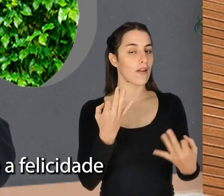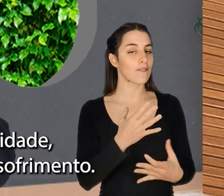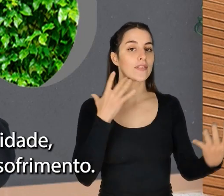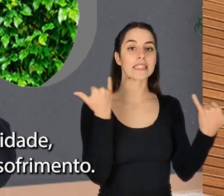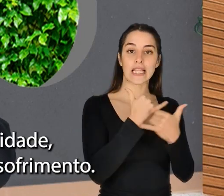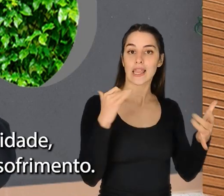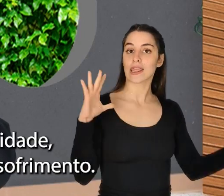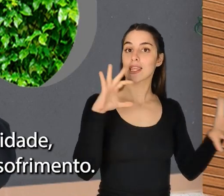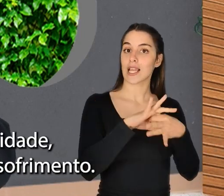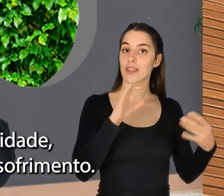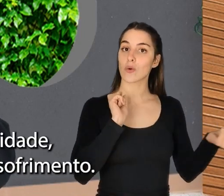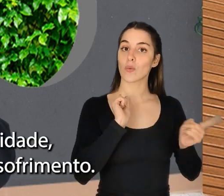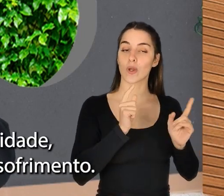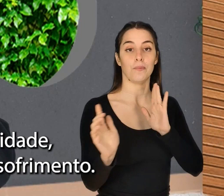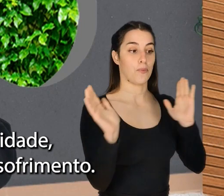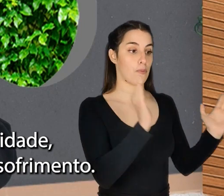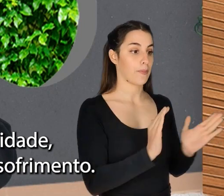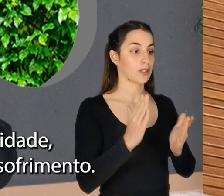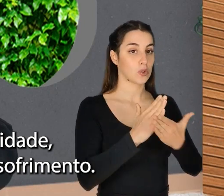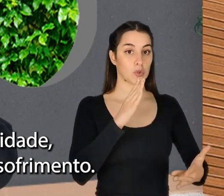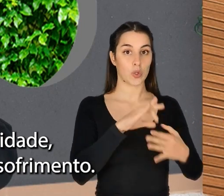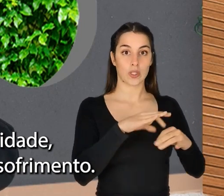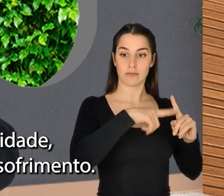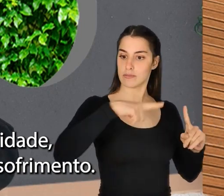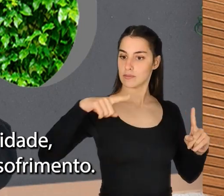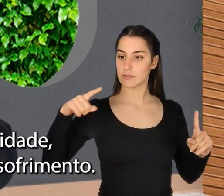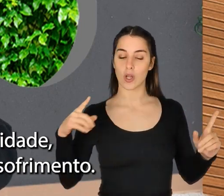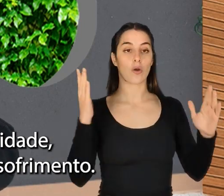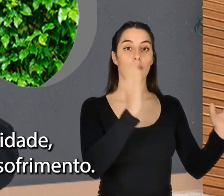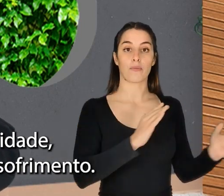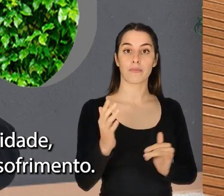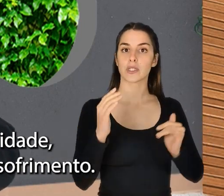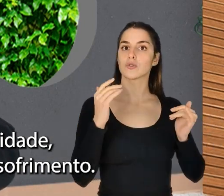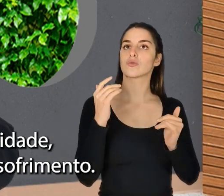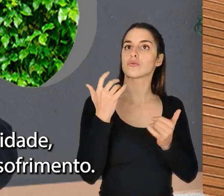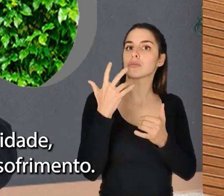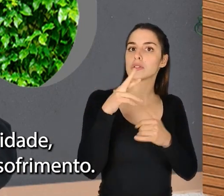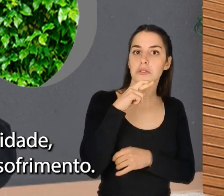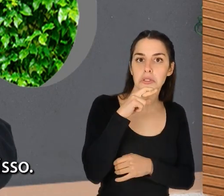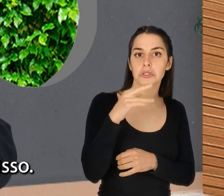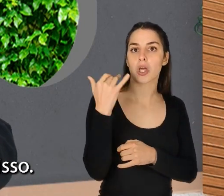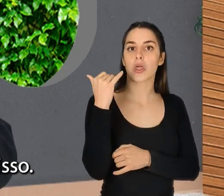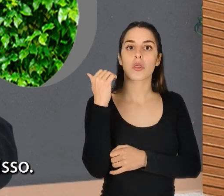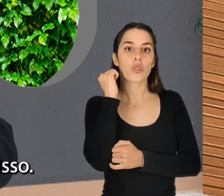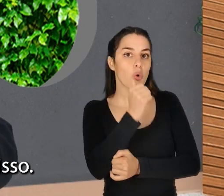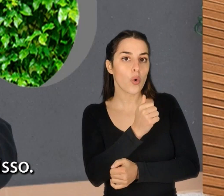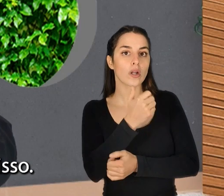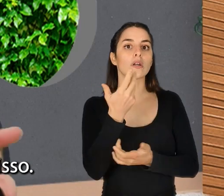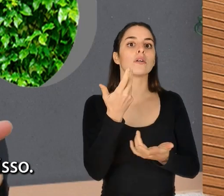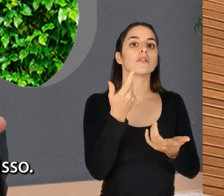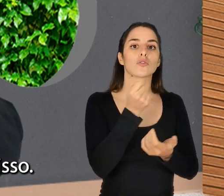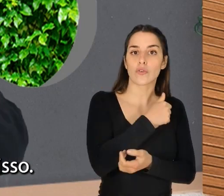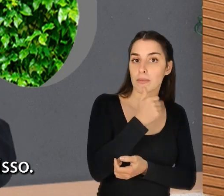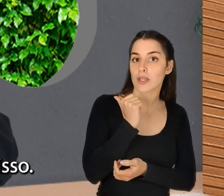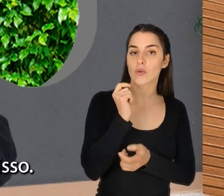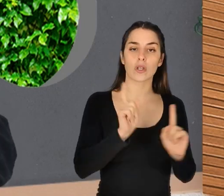felicidade não tem a ver com momentos de adversidade, com momentos de tristeza, de dor ou até de sofrimento. Tem a ver com a nossa escolha, o que é